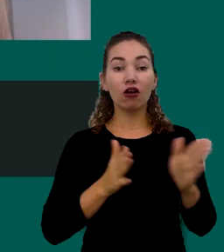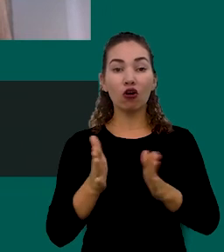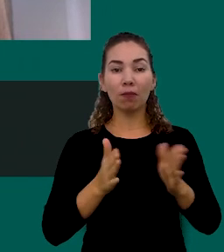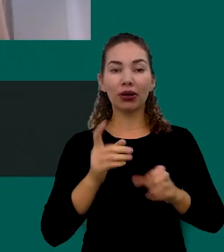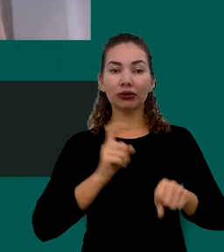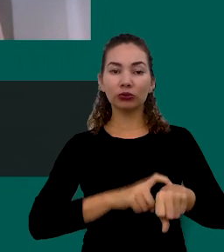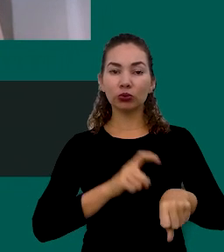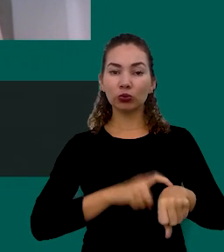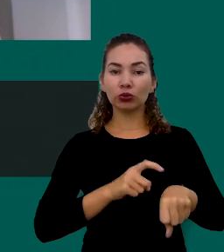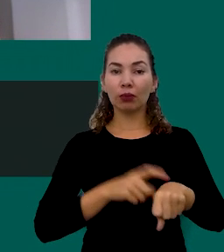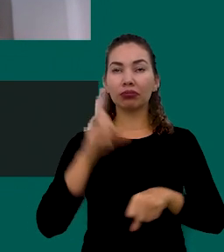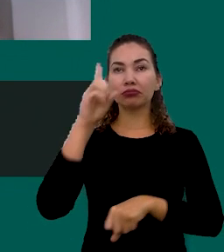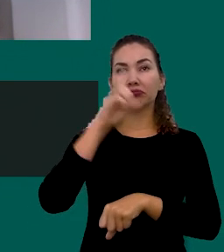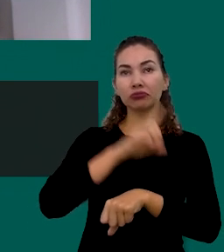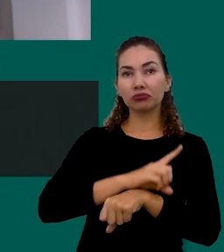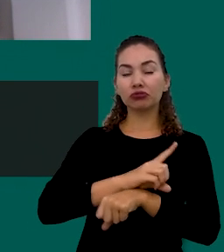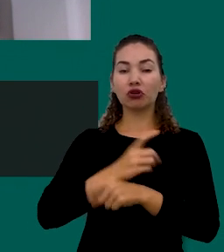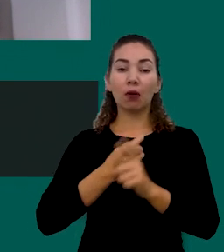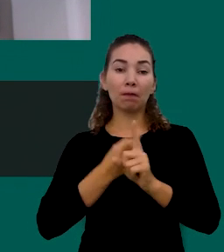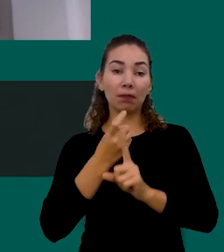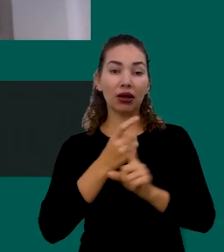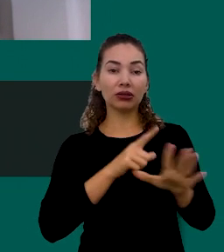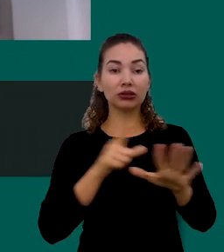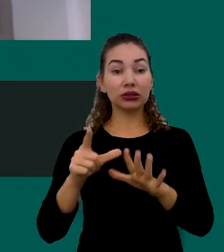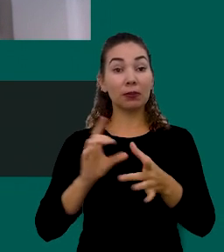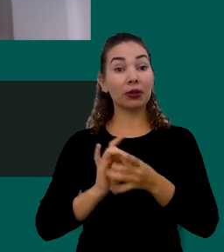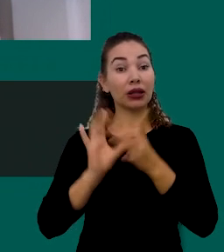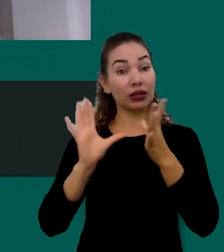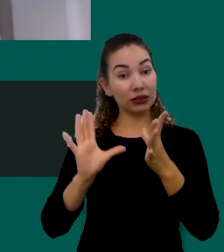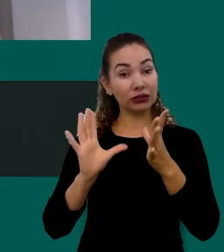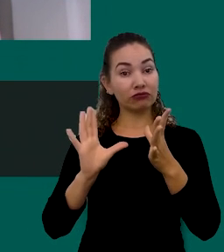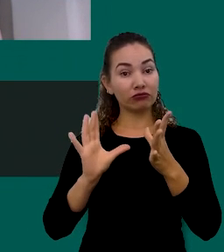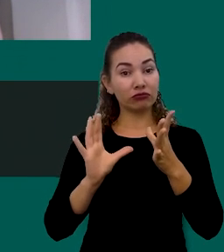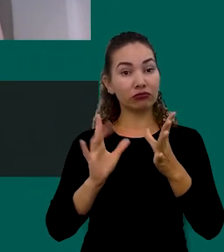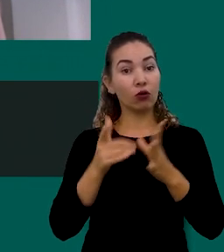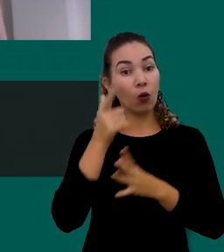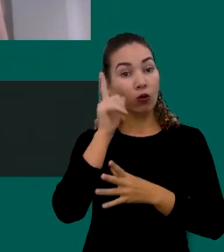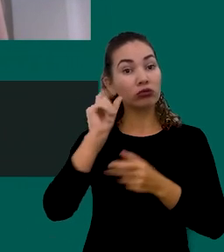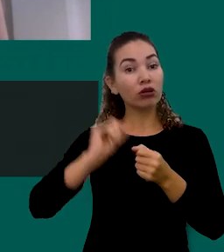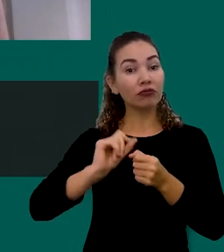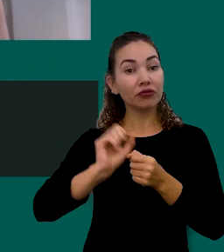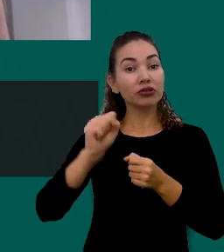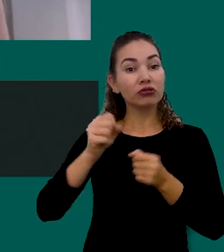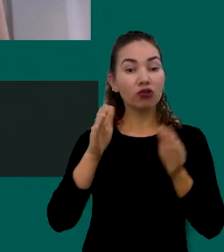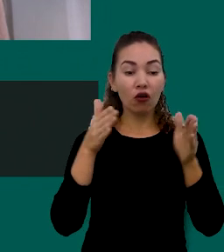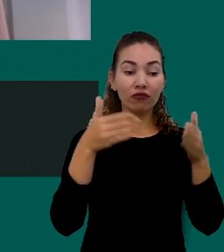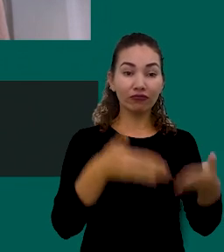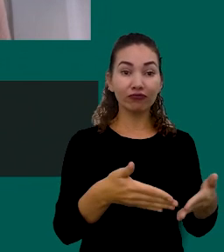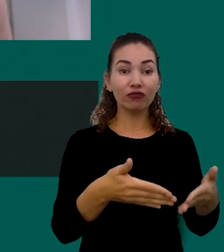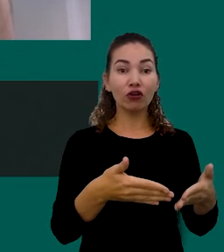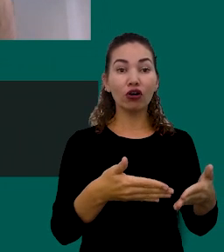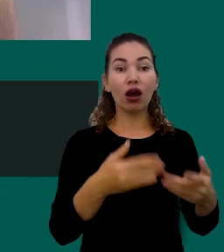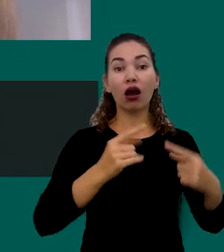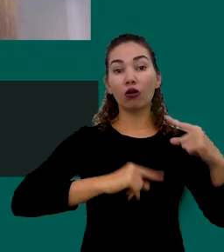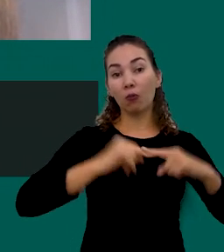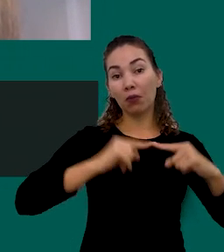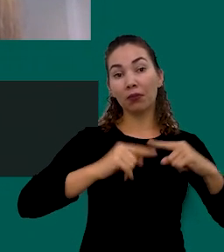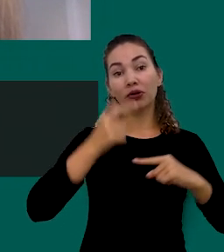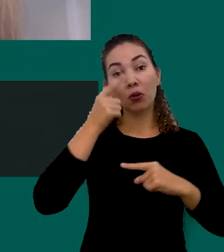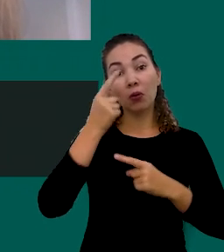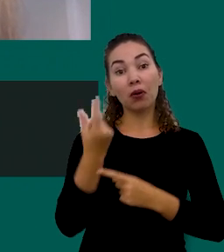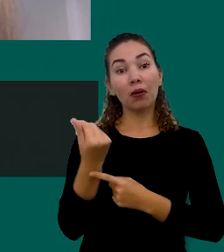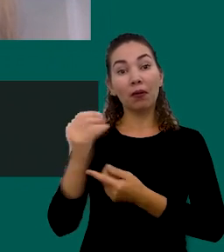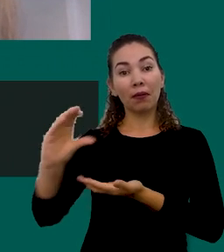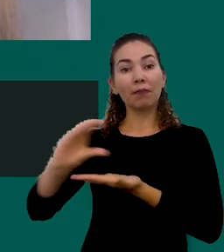Nosso Tempo Do Nosso Dia Do Nosso Mês Da Nossa Semana Livre Em Que Nós Podemos Sim Nos Focar Em Algo Que Nos Traga